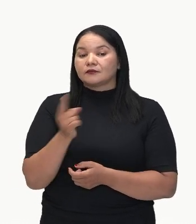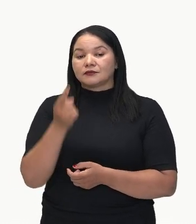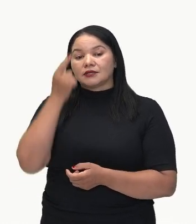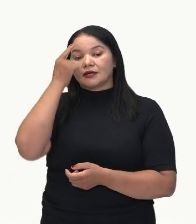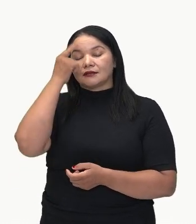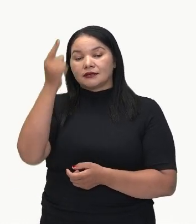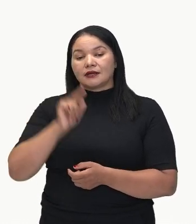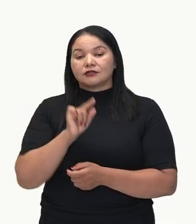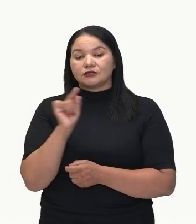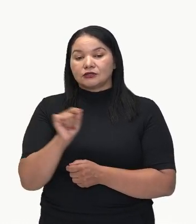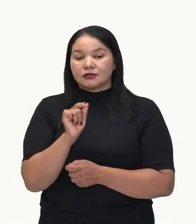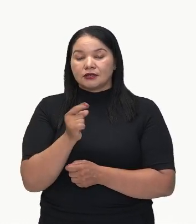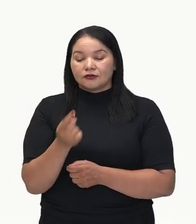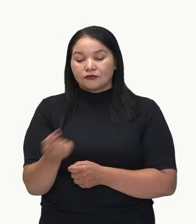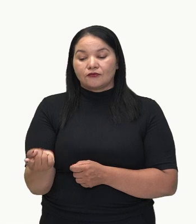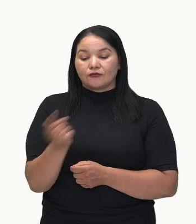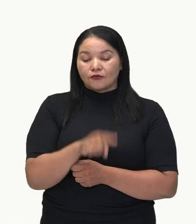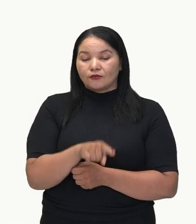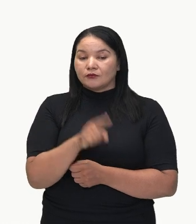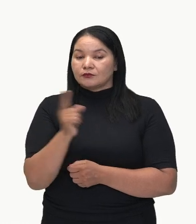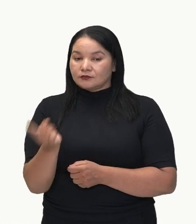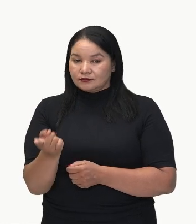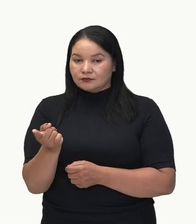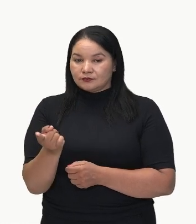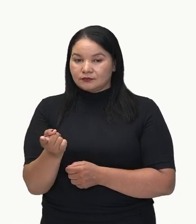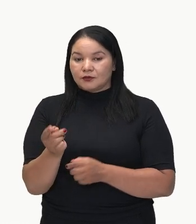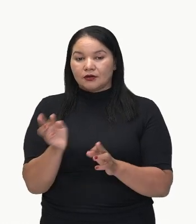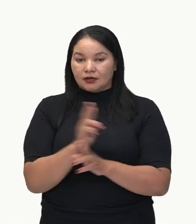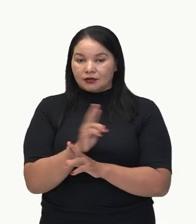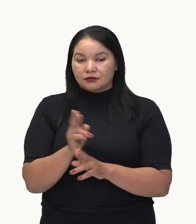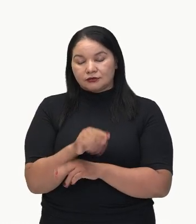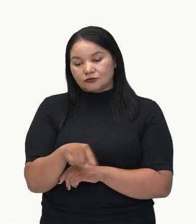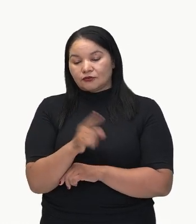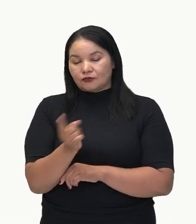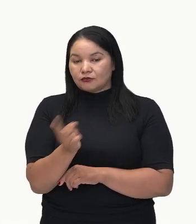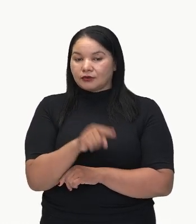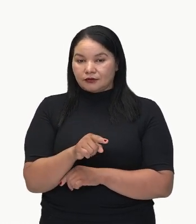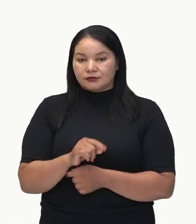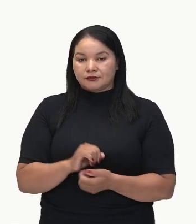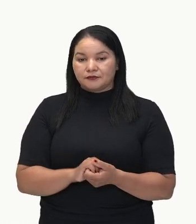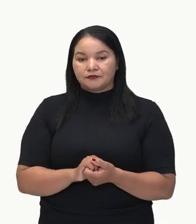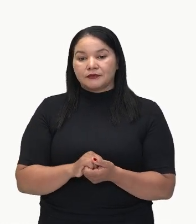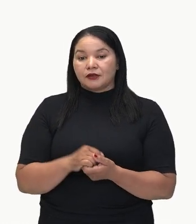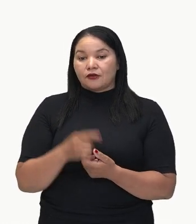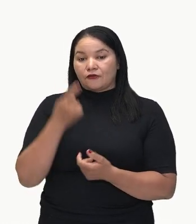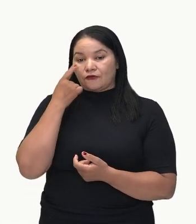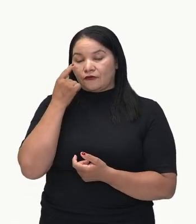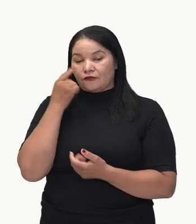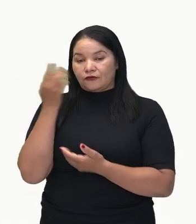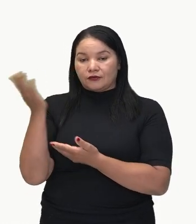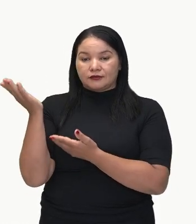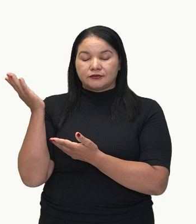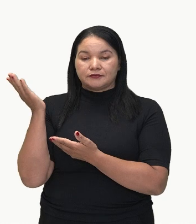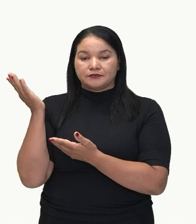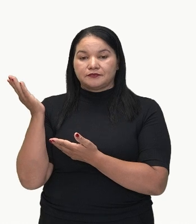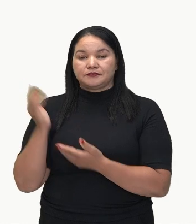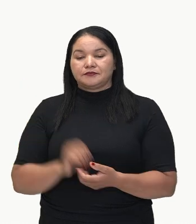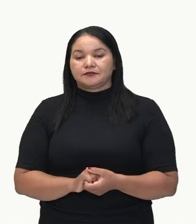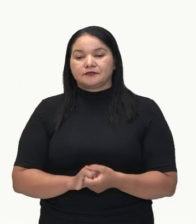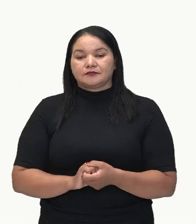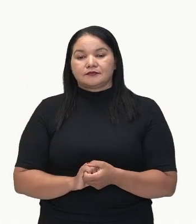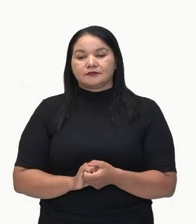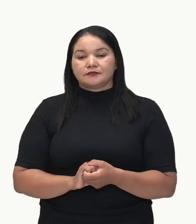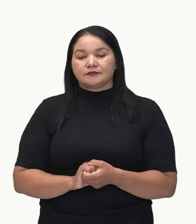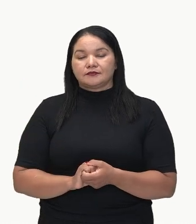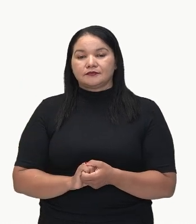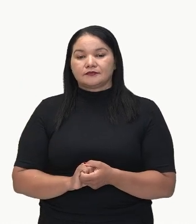ali de trazer uma relação de alternância. Ou, ou, ora, ora, já, já, quer,